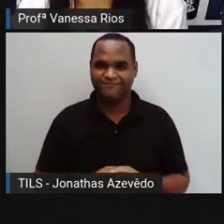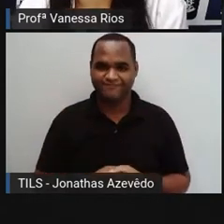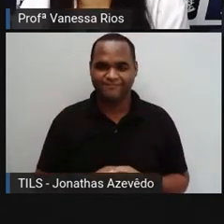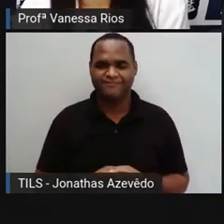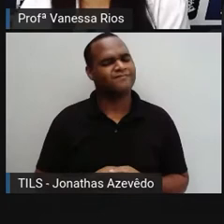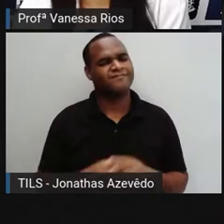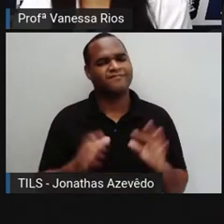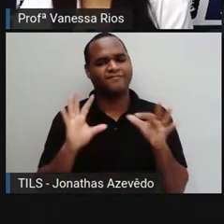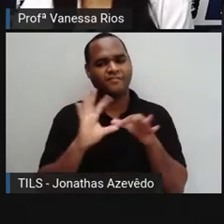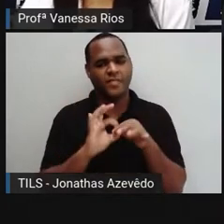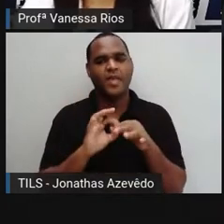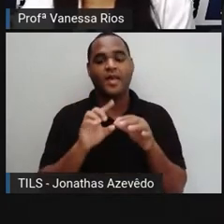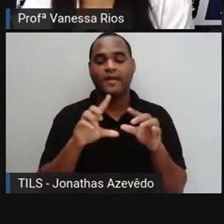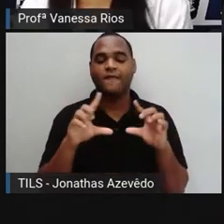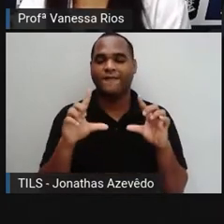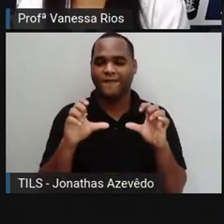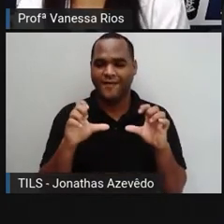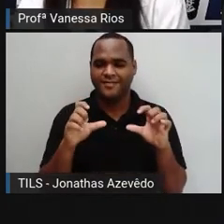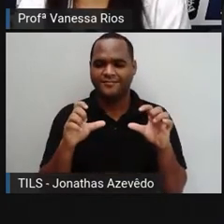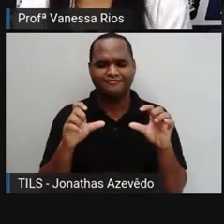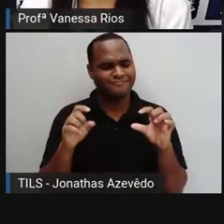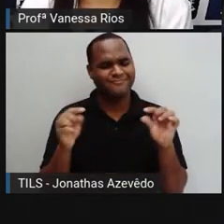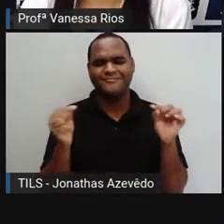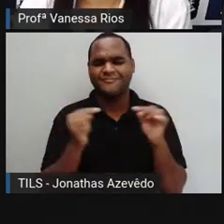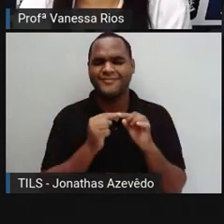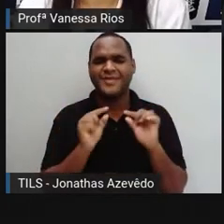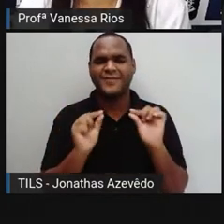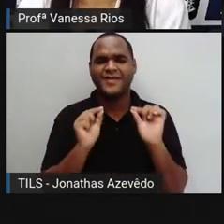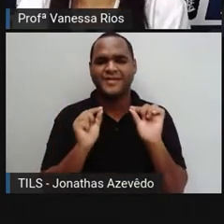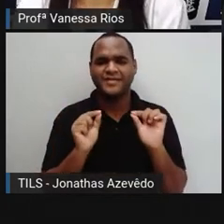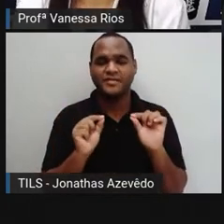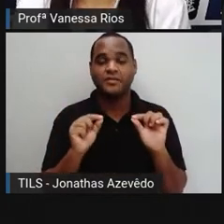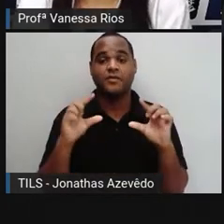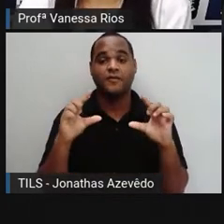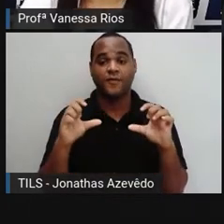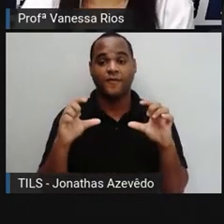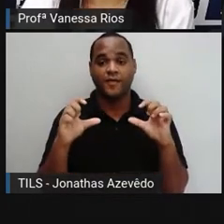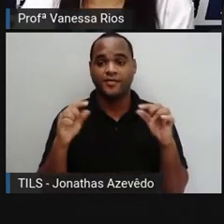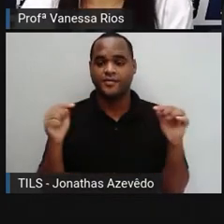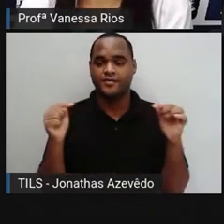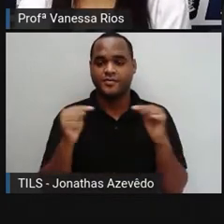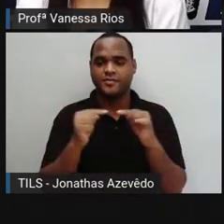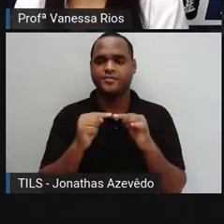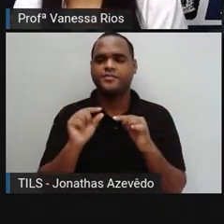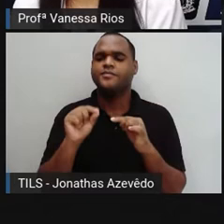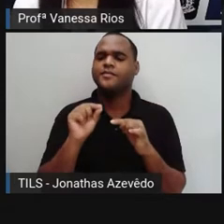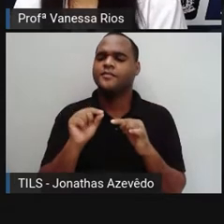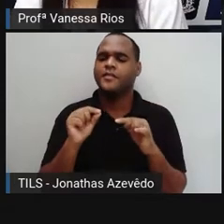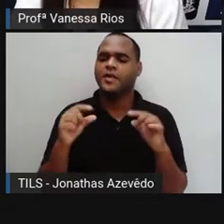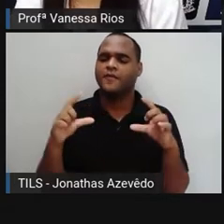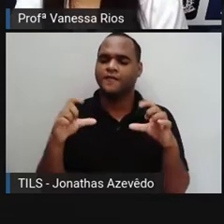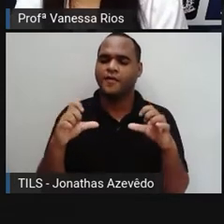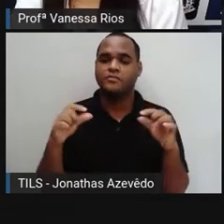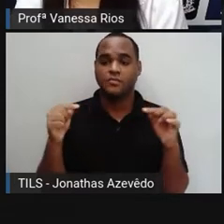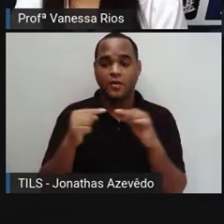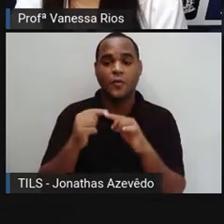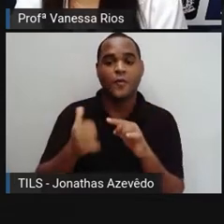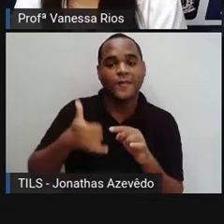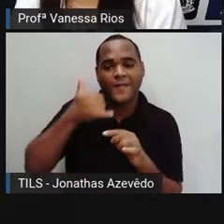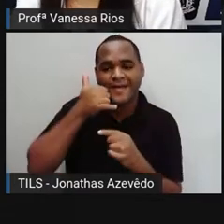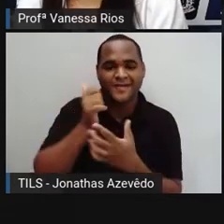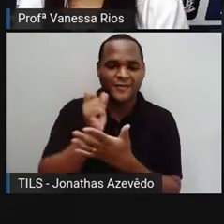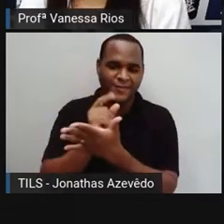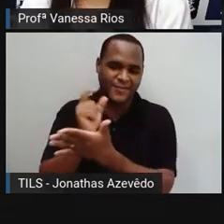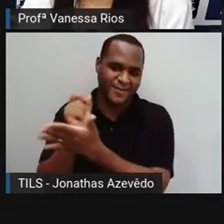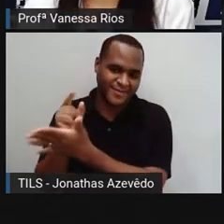o fato de fotografar é até um artifício para convencer alguém de comprar um celular hoje em